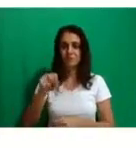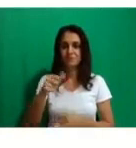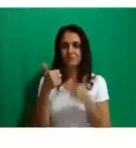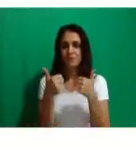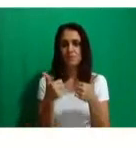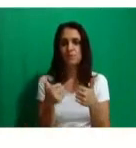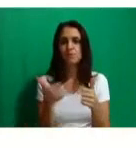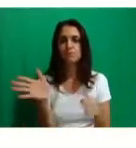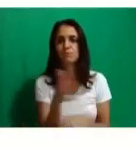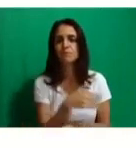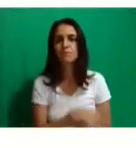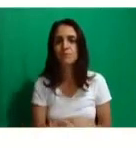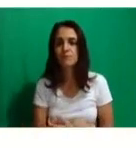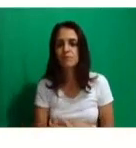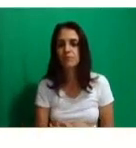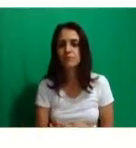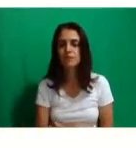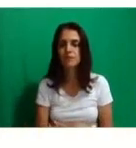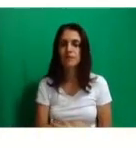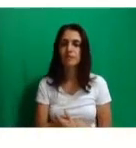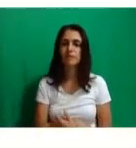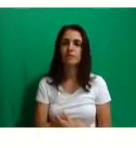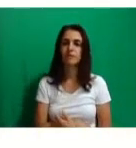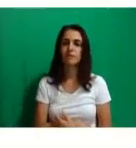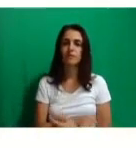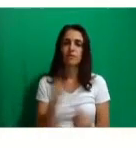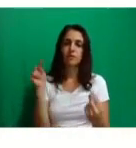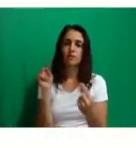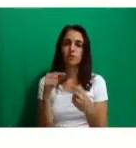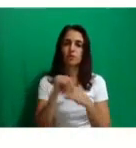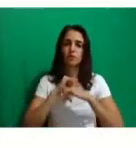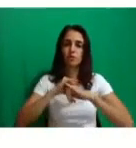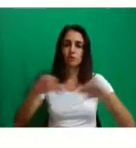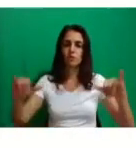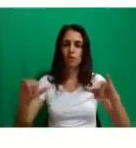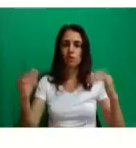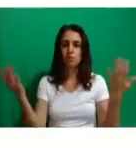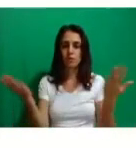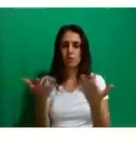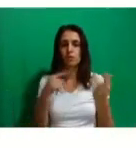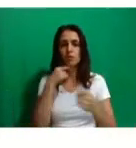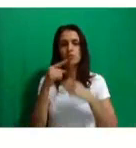Alessandro. Bom, sobre os informes, alguma dúvida?